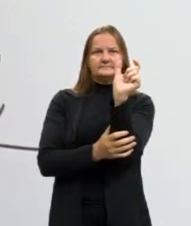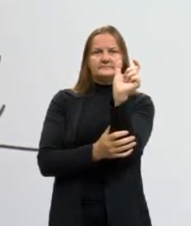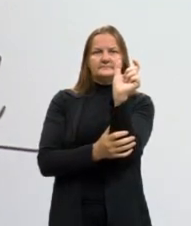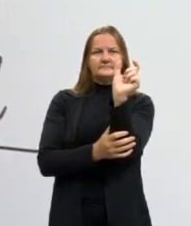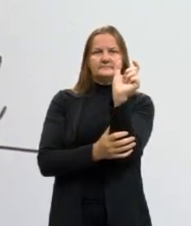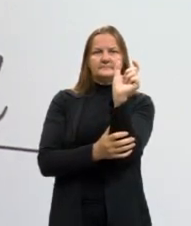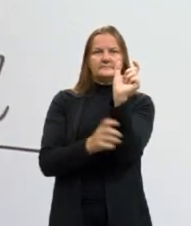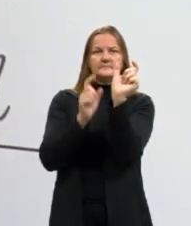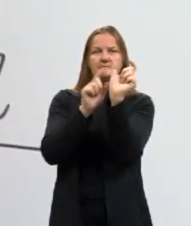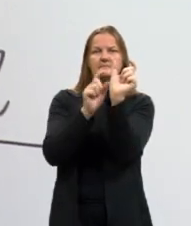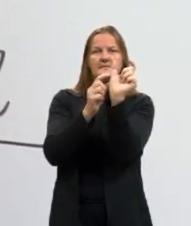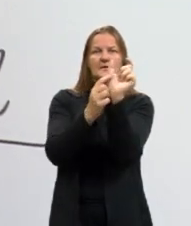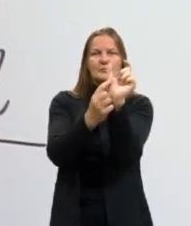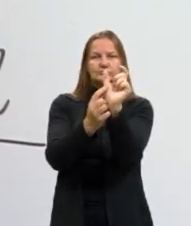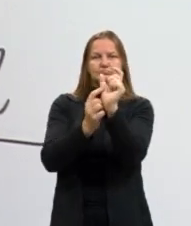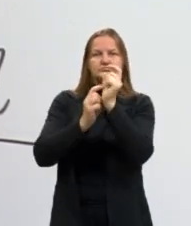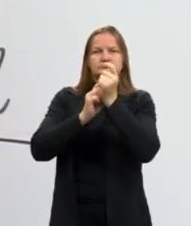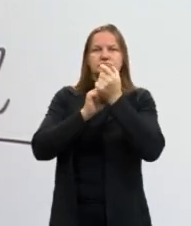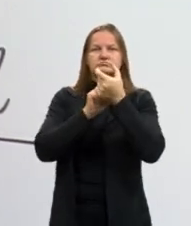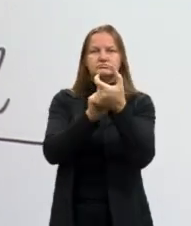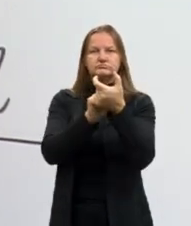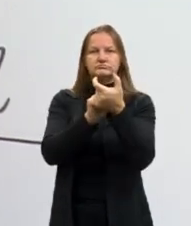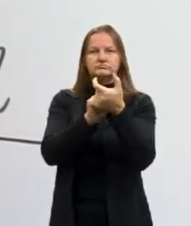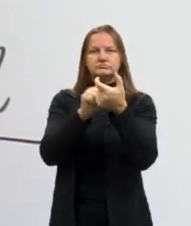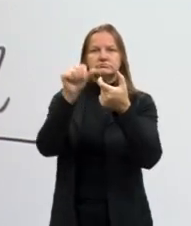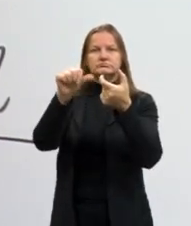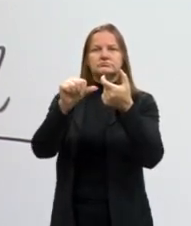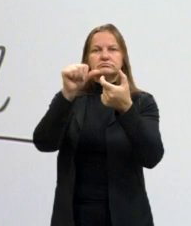ficamos com a raiz.